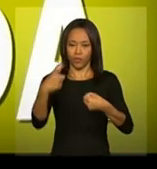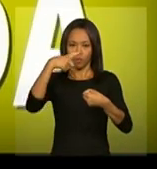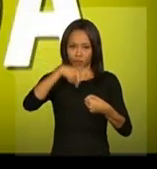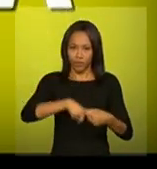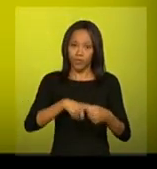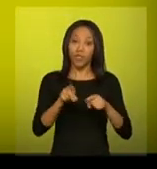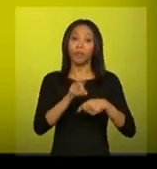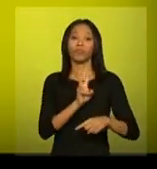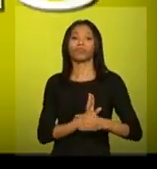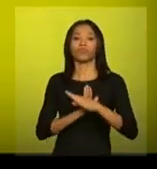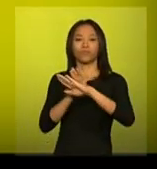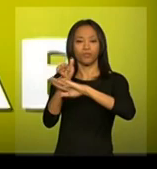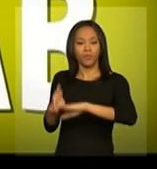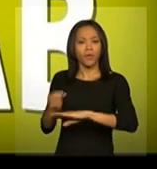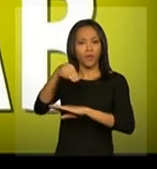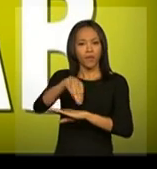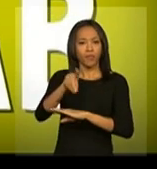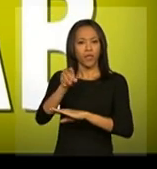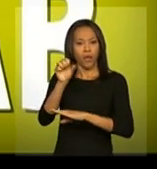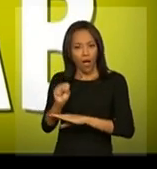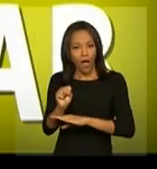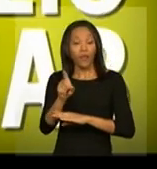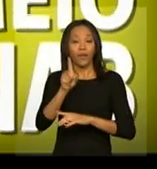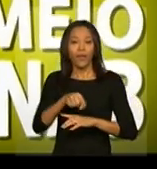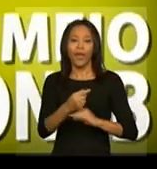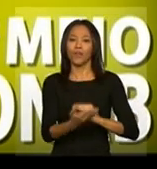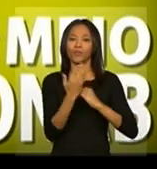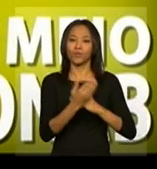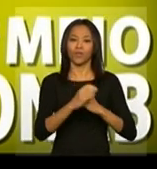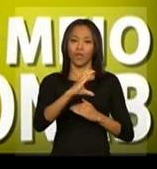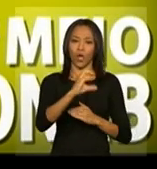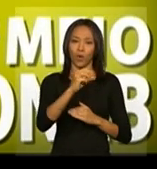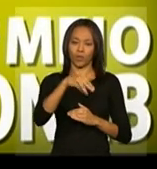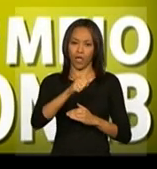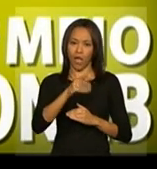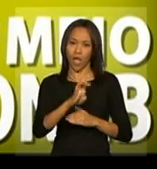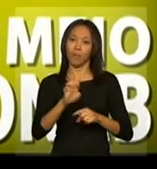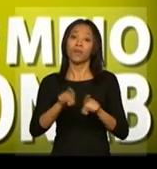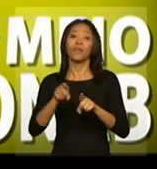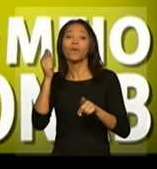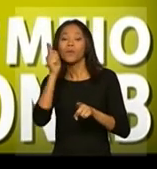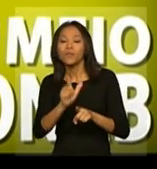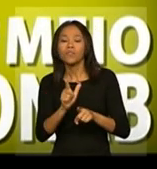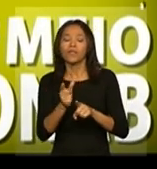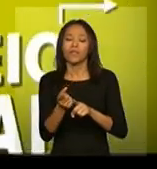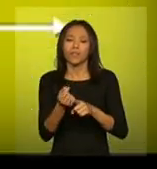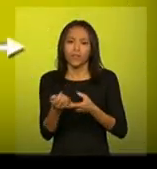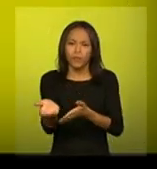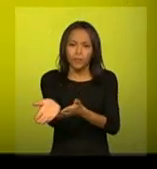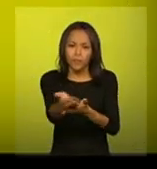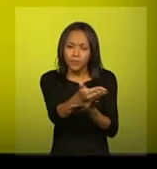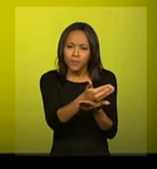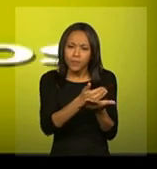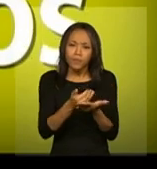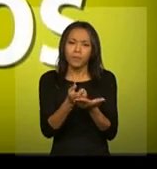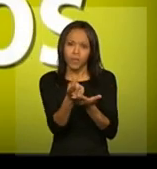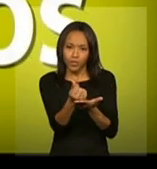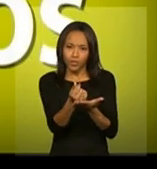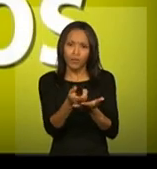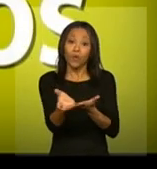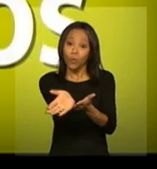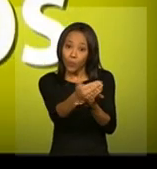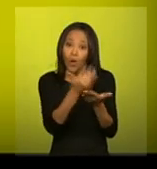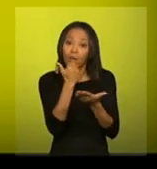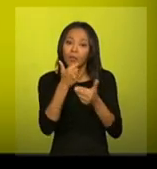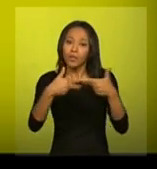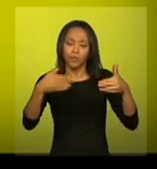recursos do MDA por meio da Conab e adquirem a produção dos seus cooperados para a formação de estoques próprios